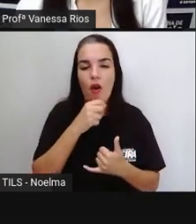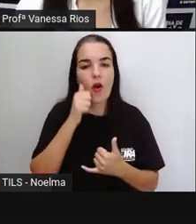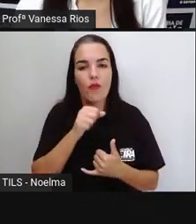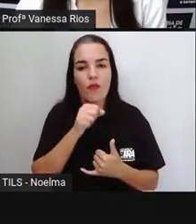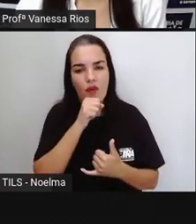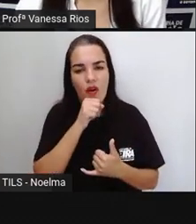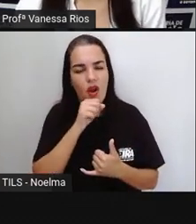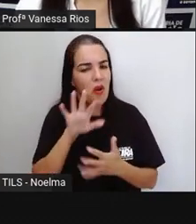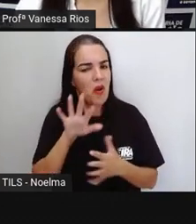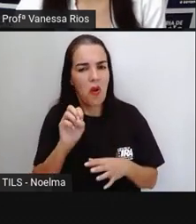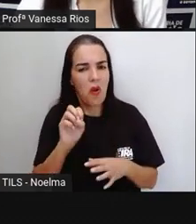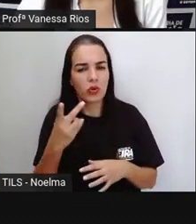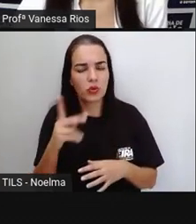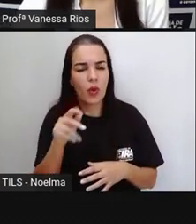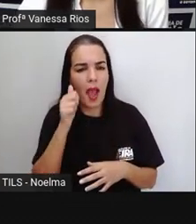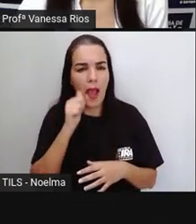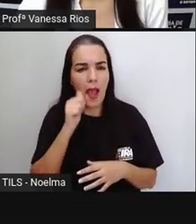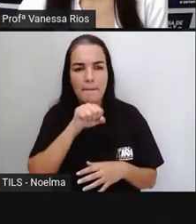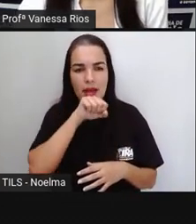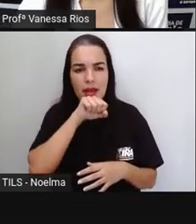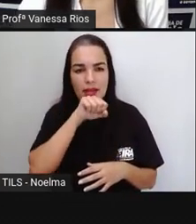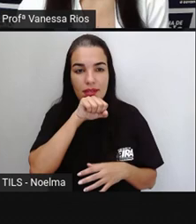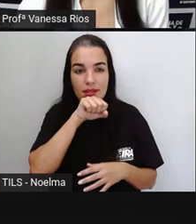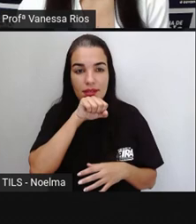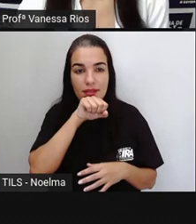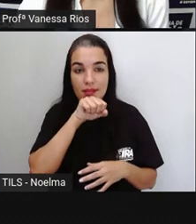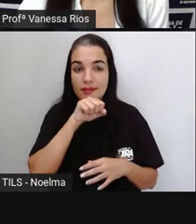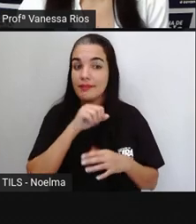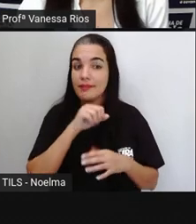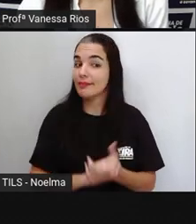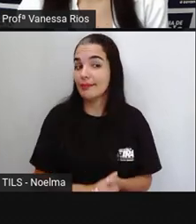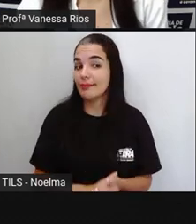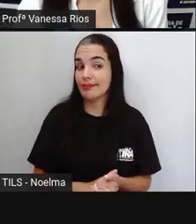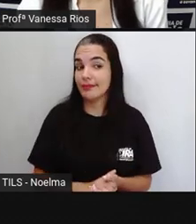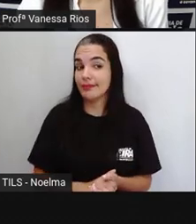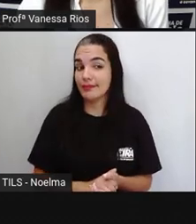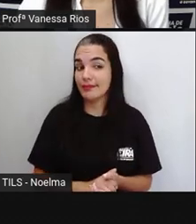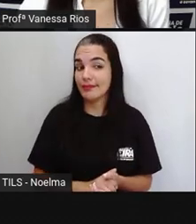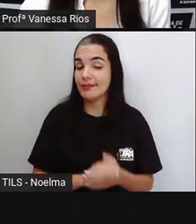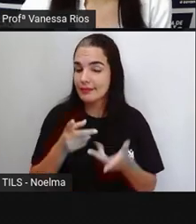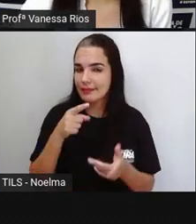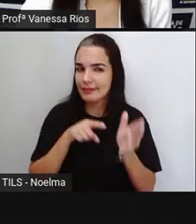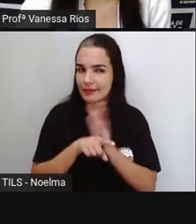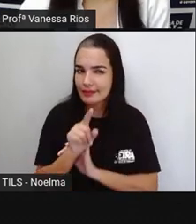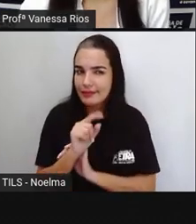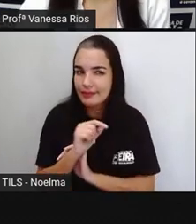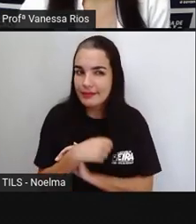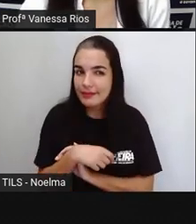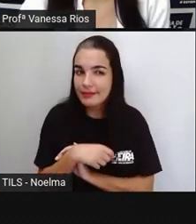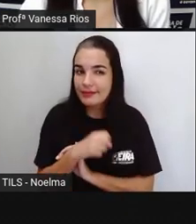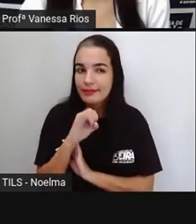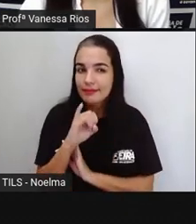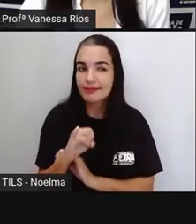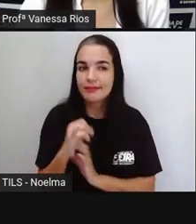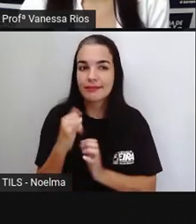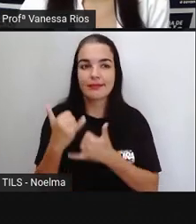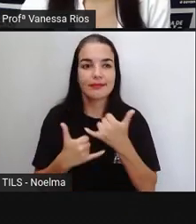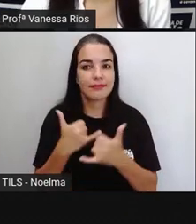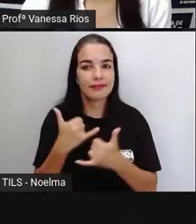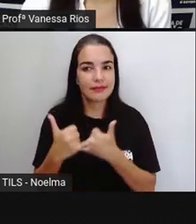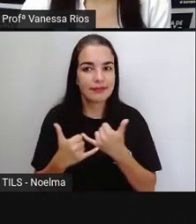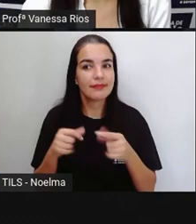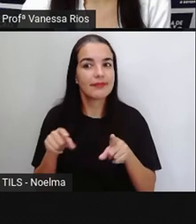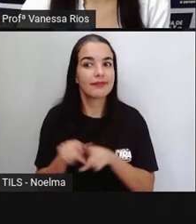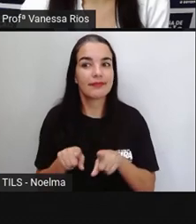pai ou sua mãe brincavam. Já pararam para se questionar ou para perguntar se essas brincadeiras também